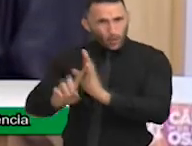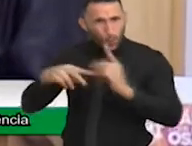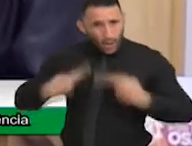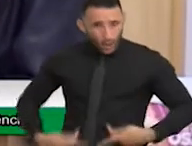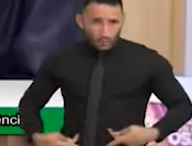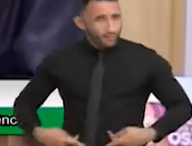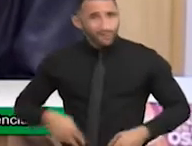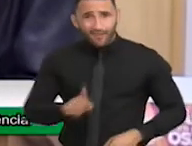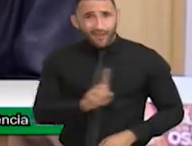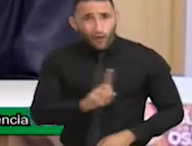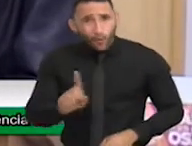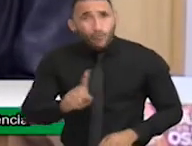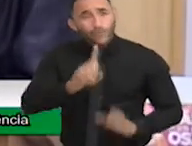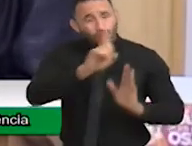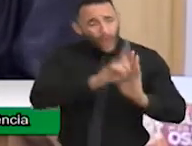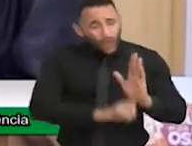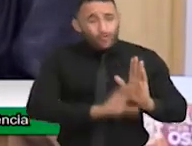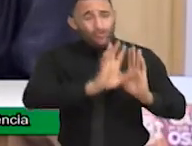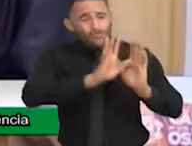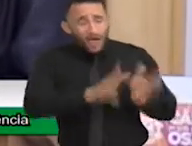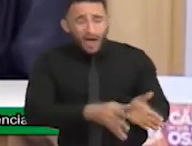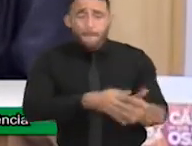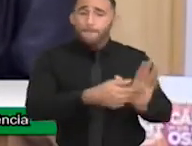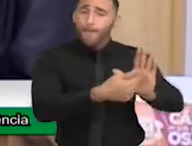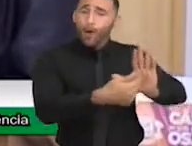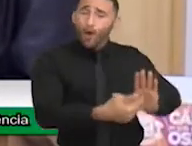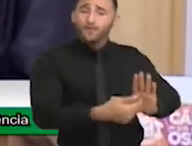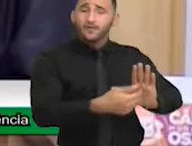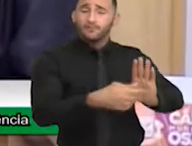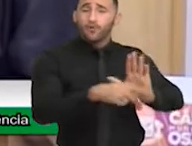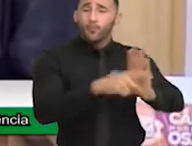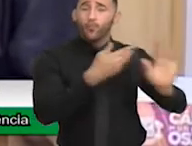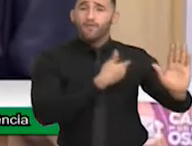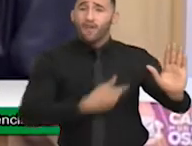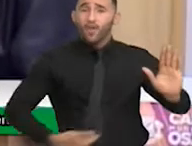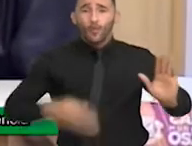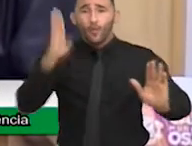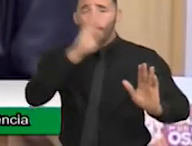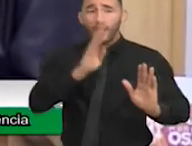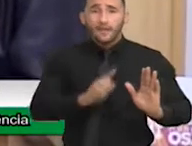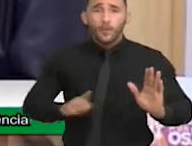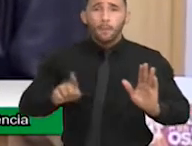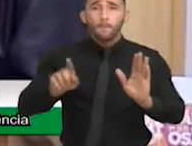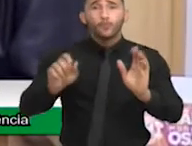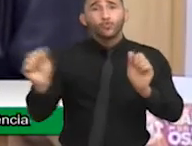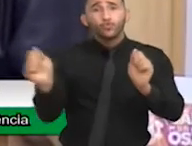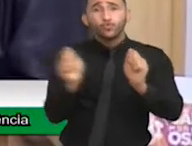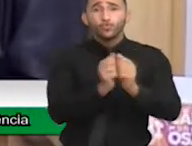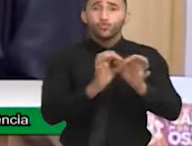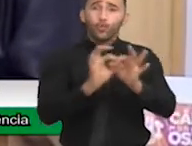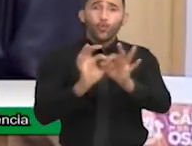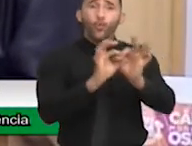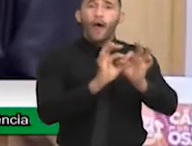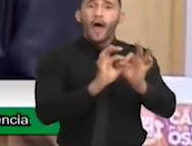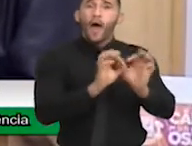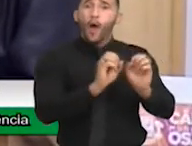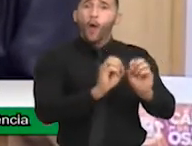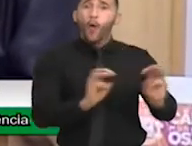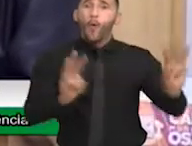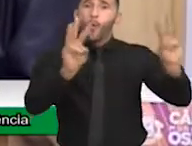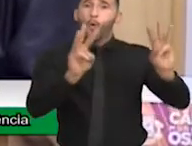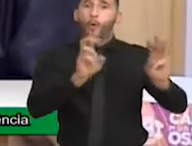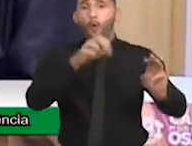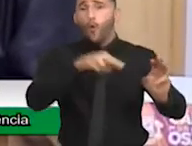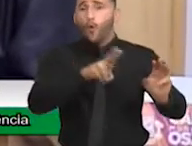estes ratificados pelo governo brasileiro junto à Convenção da ONU por intermédio da Emenda